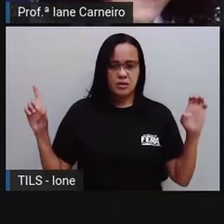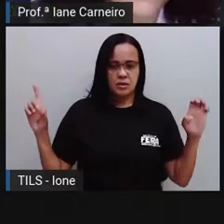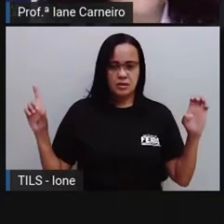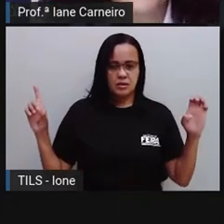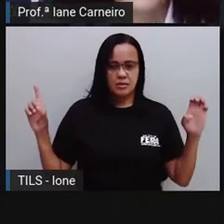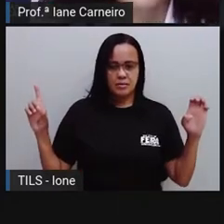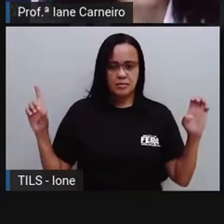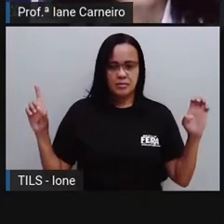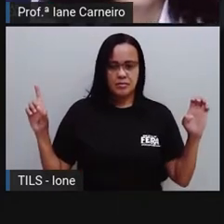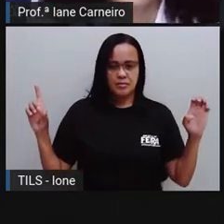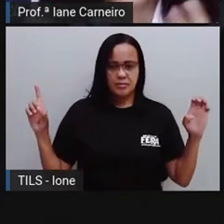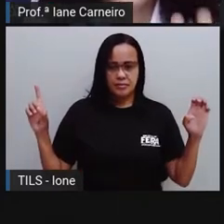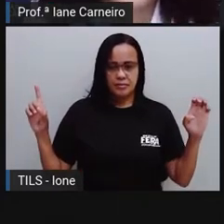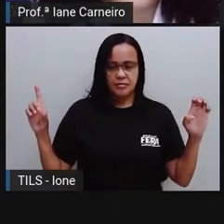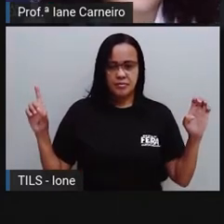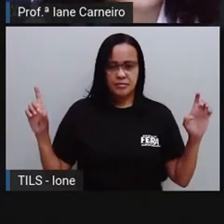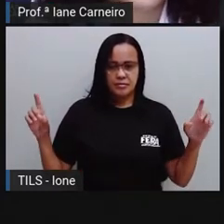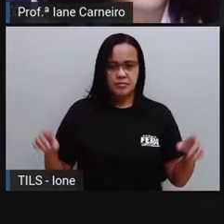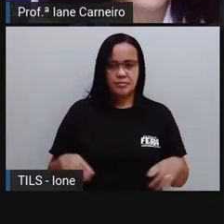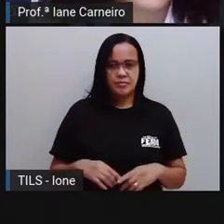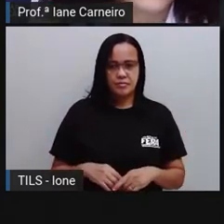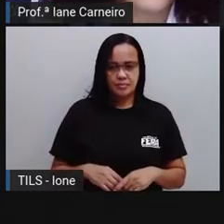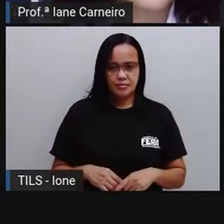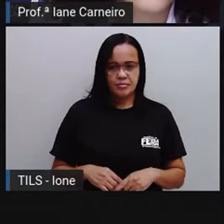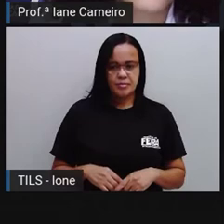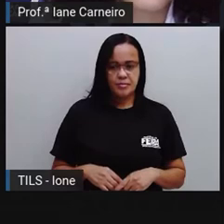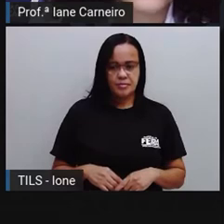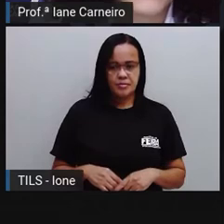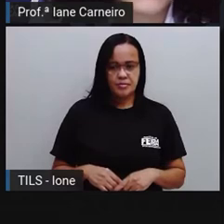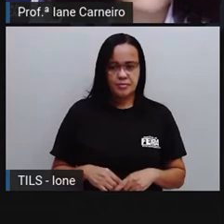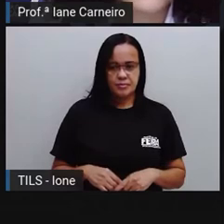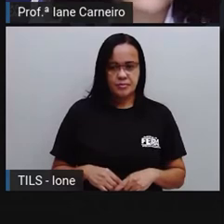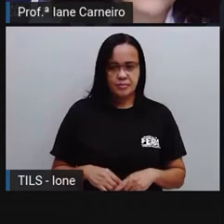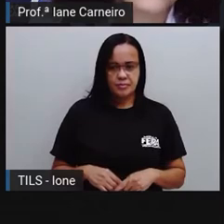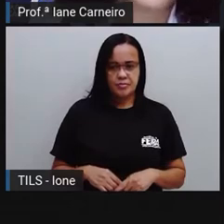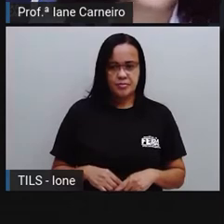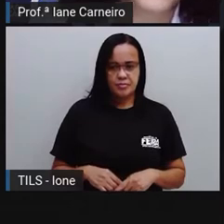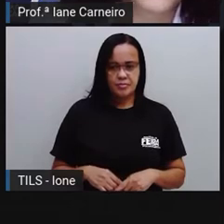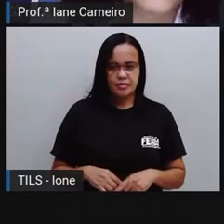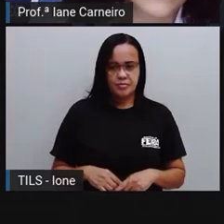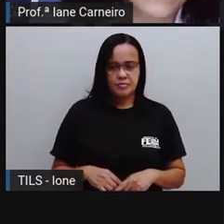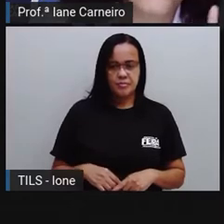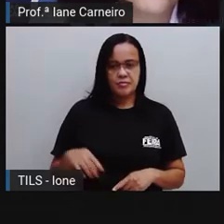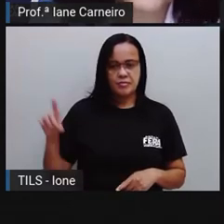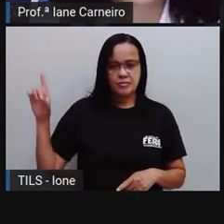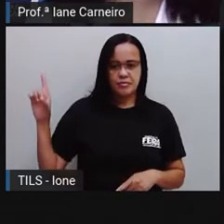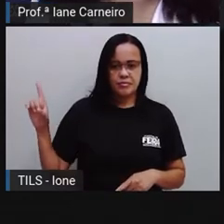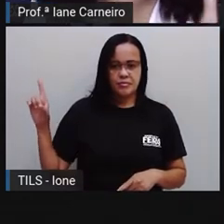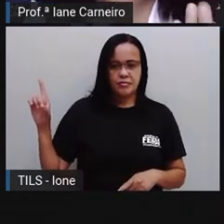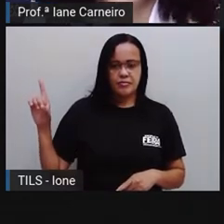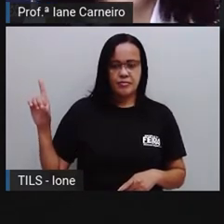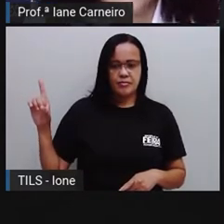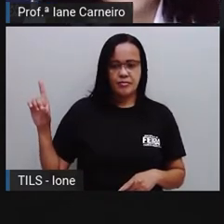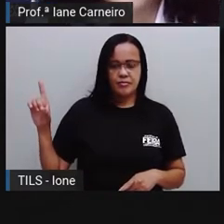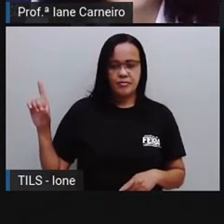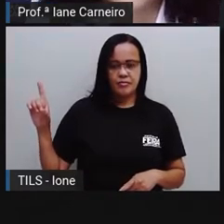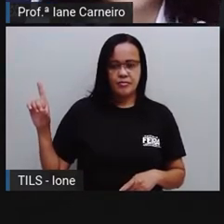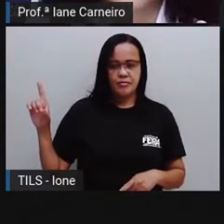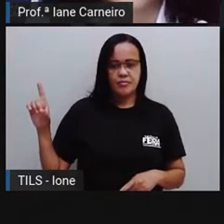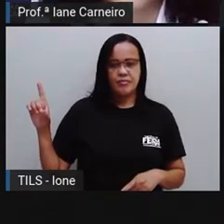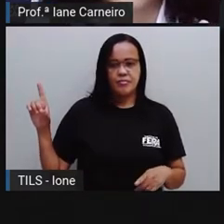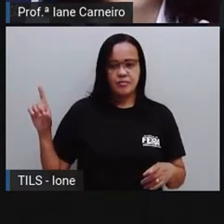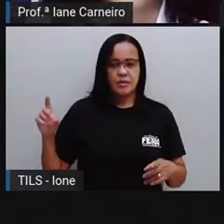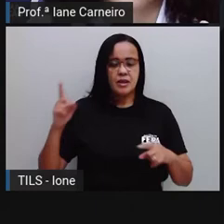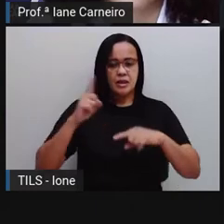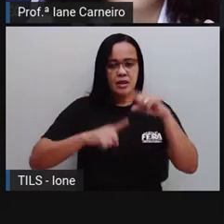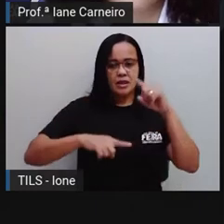Beleza? Do outro lado a gente vai colocar, ó. Do lado direito a gente vai colocar os materiais. Então a